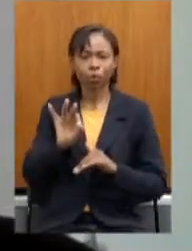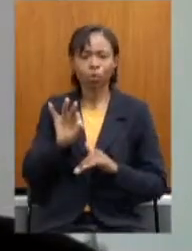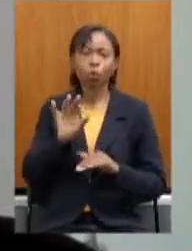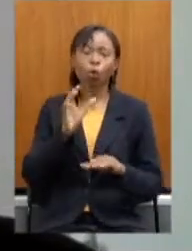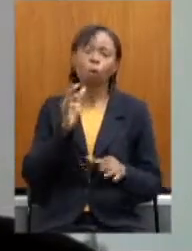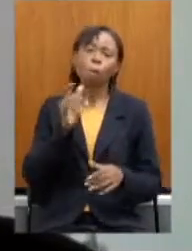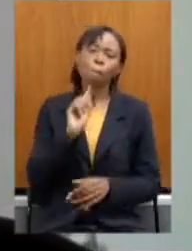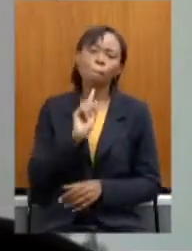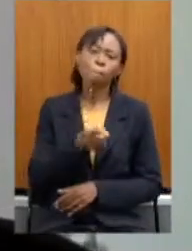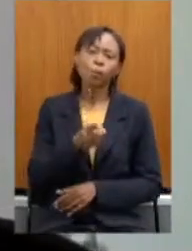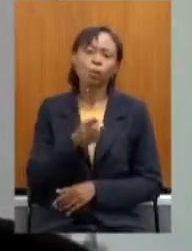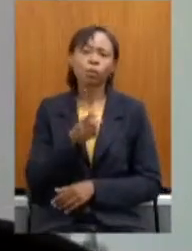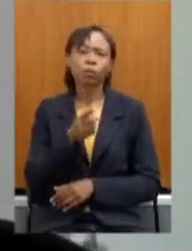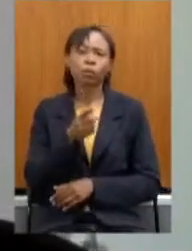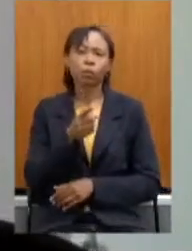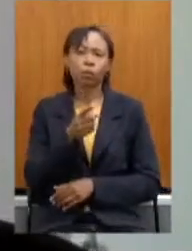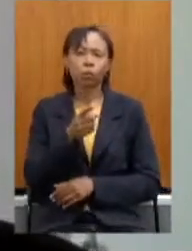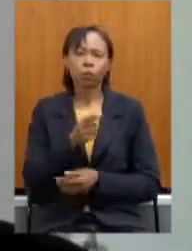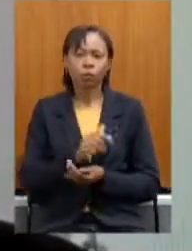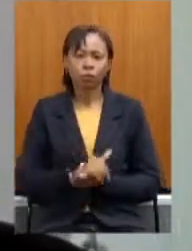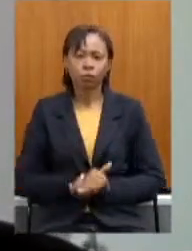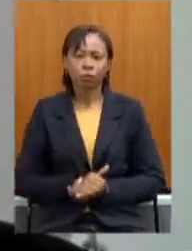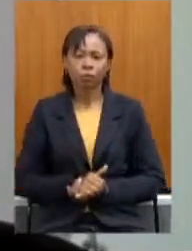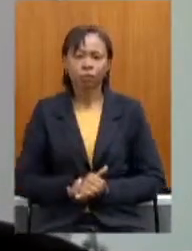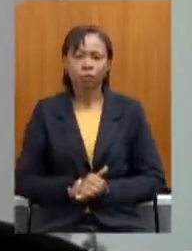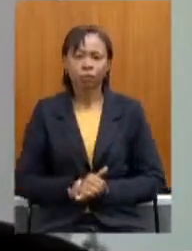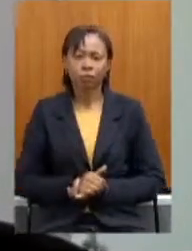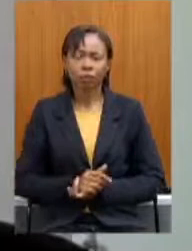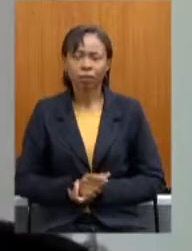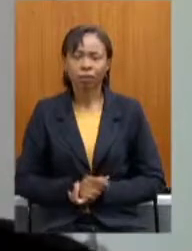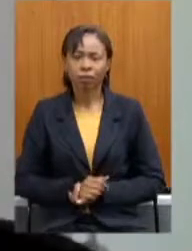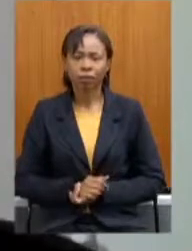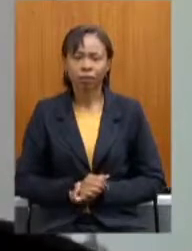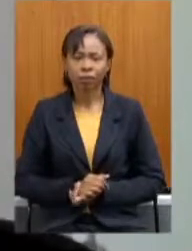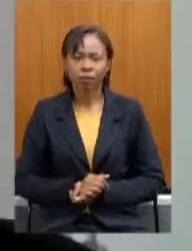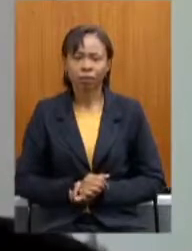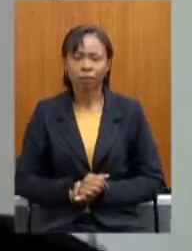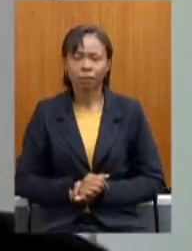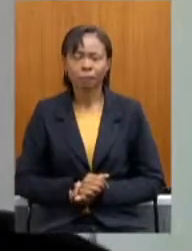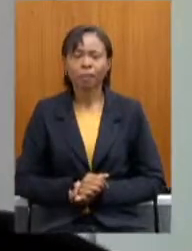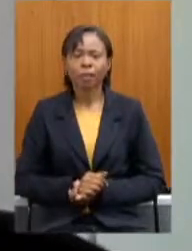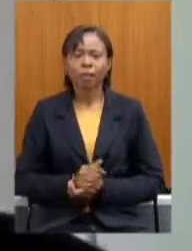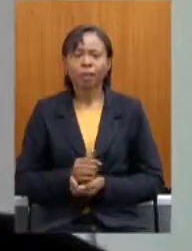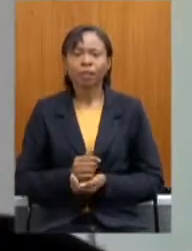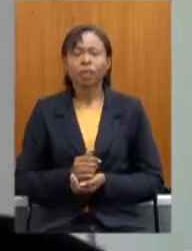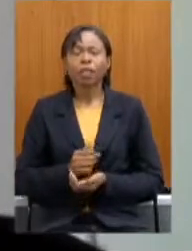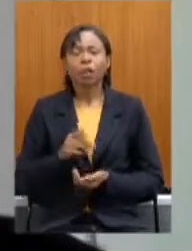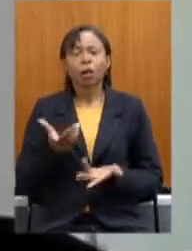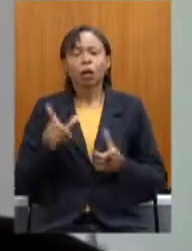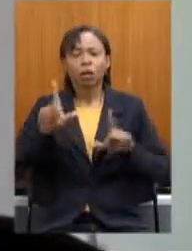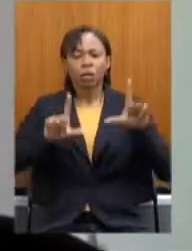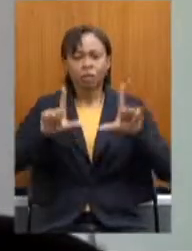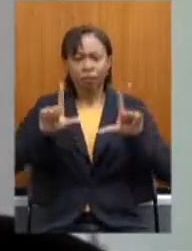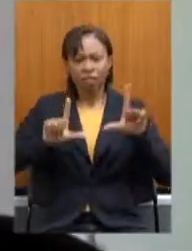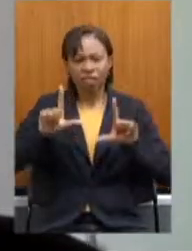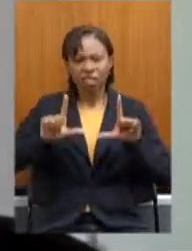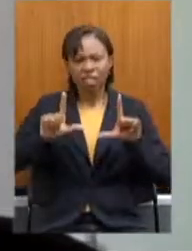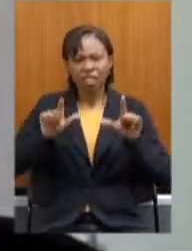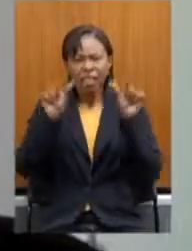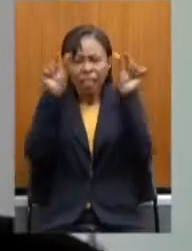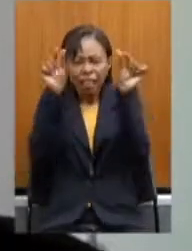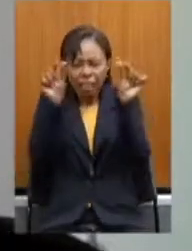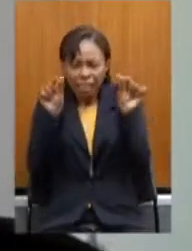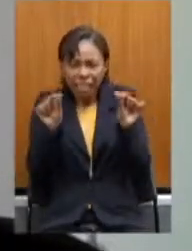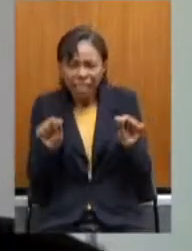.879,25 em sua remuneração. Ou seja, uma TV LED nova por mês.